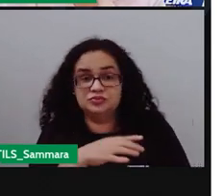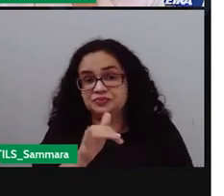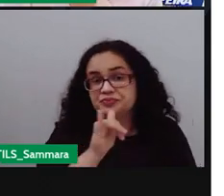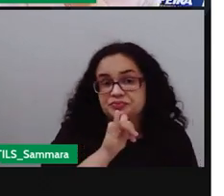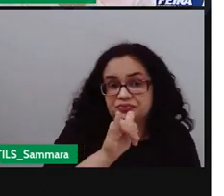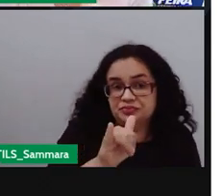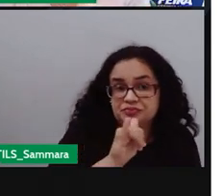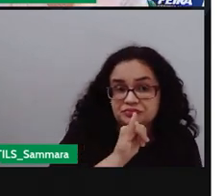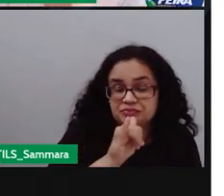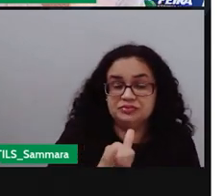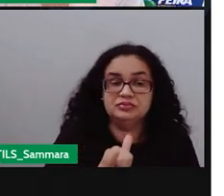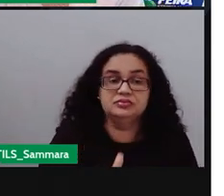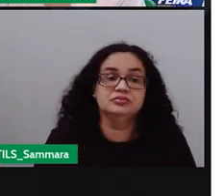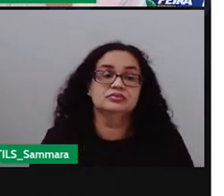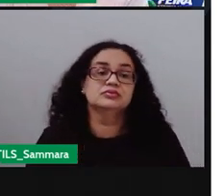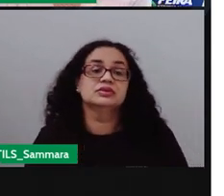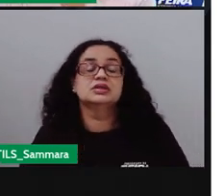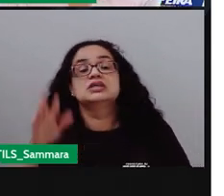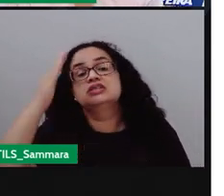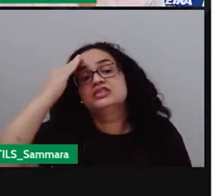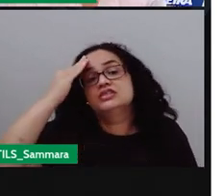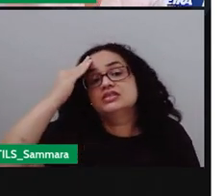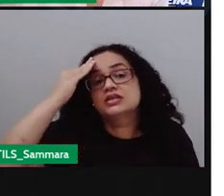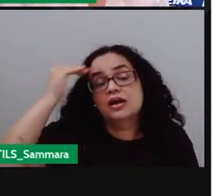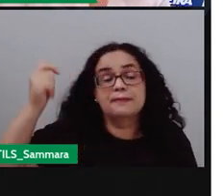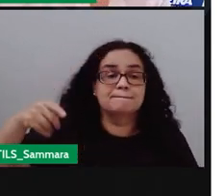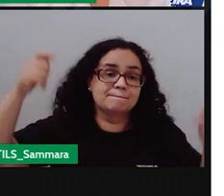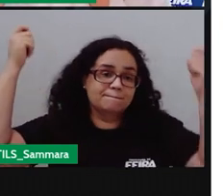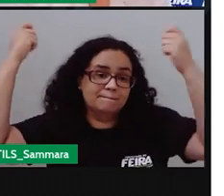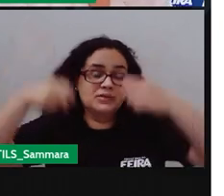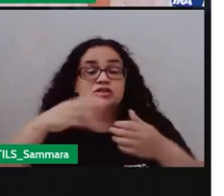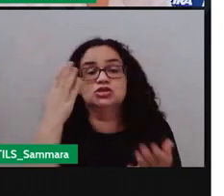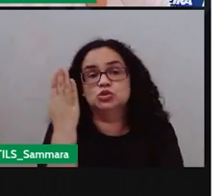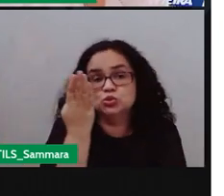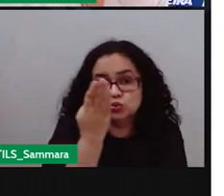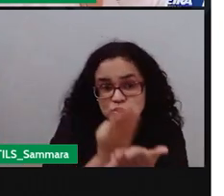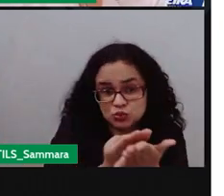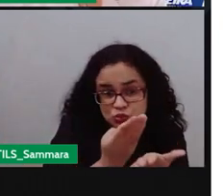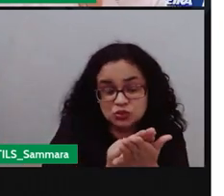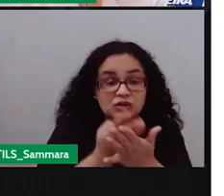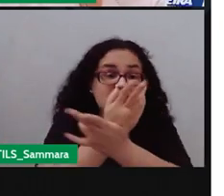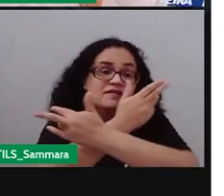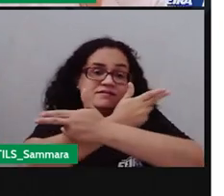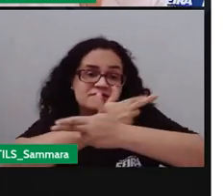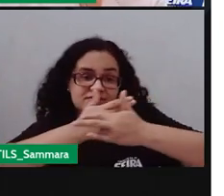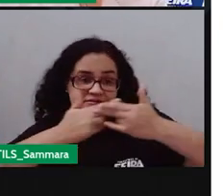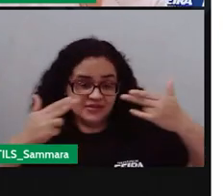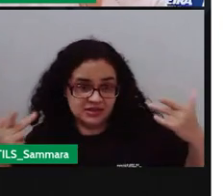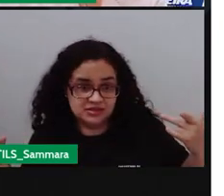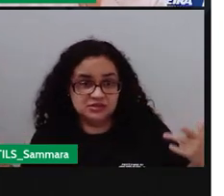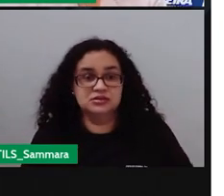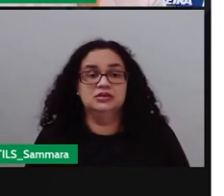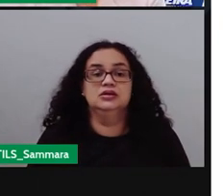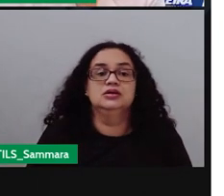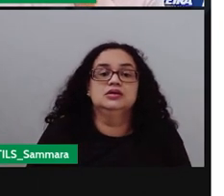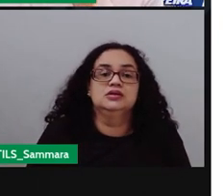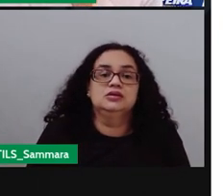informações. Mas antes da entrevista, como a gente já sabe, se precisa de um estudo, se precisa de várias coisas.